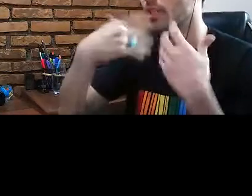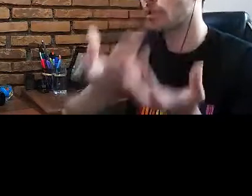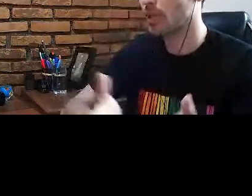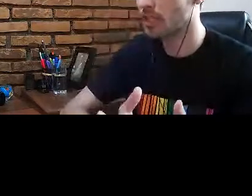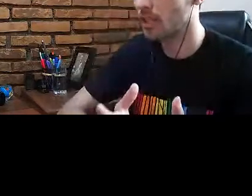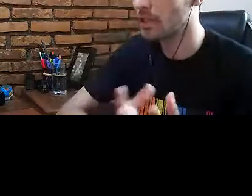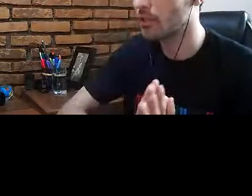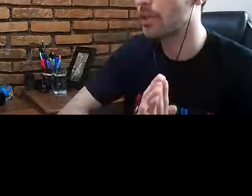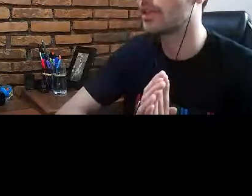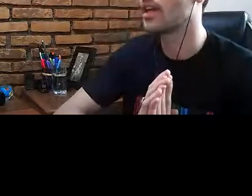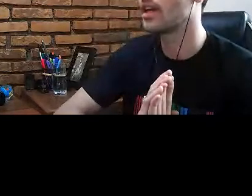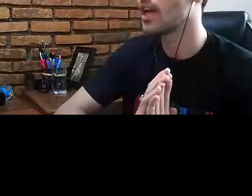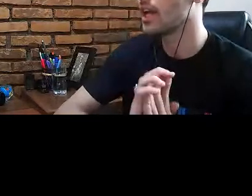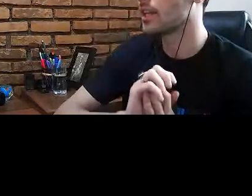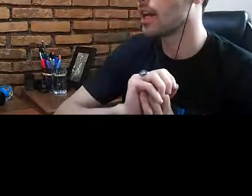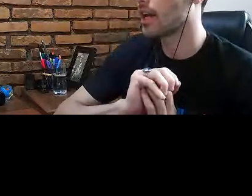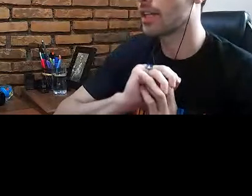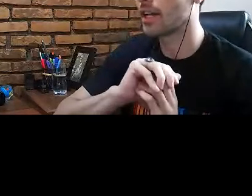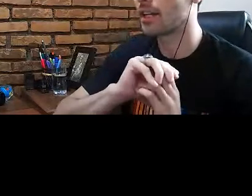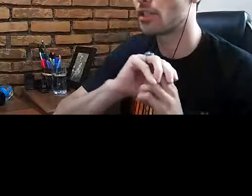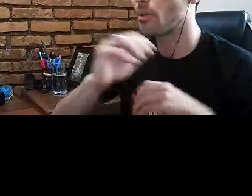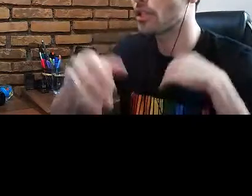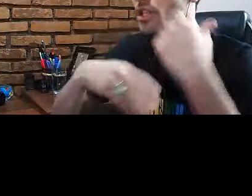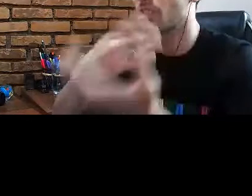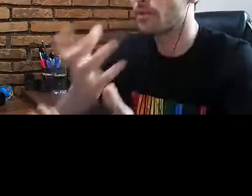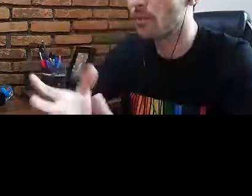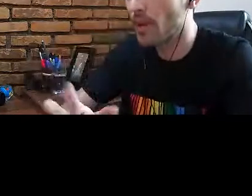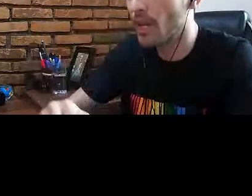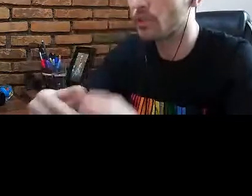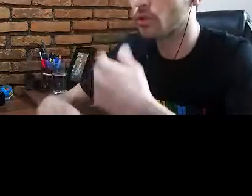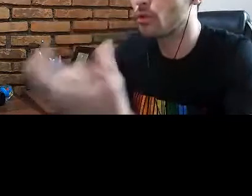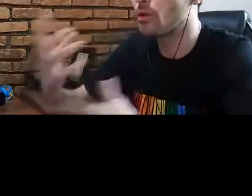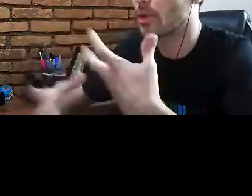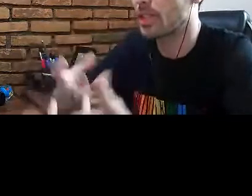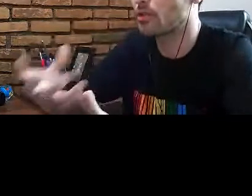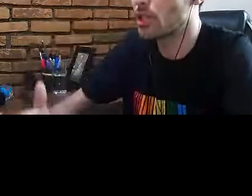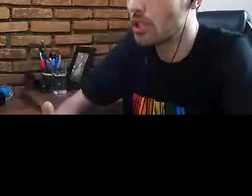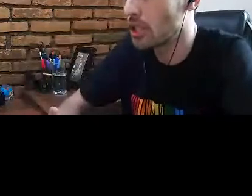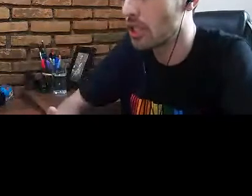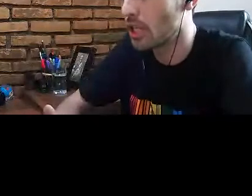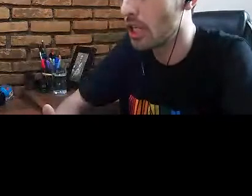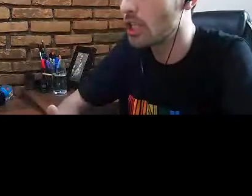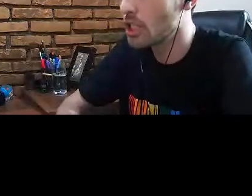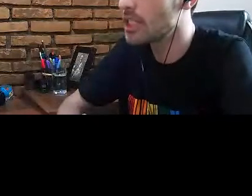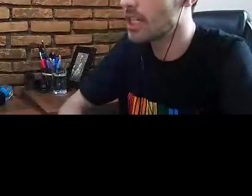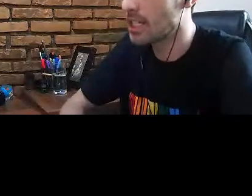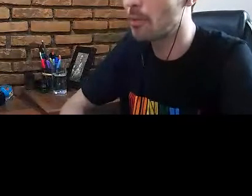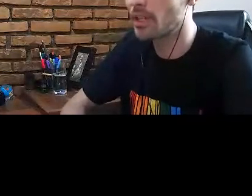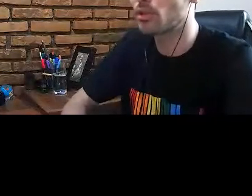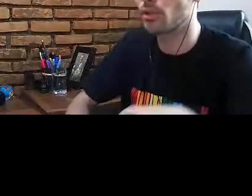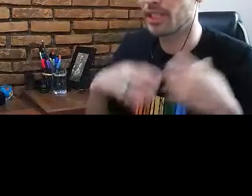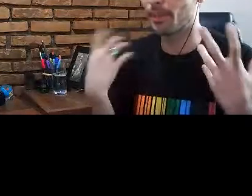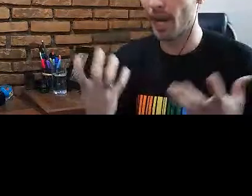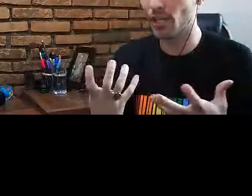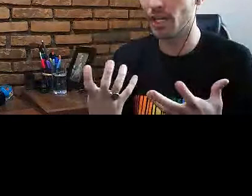participei da estruturação desse comitê, de como a gente ia desenvolver, todo o processo de inicialização